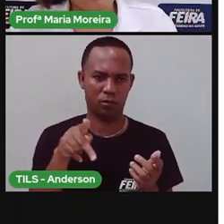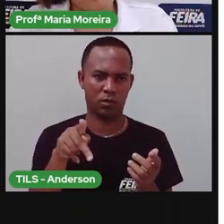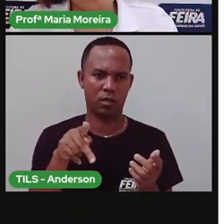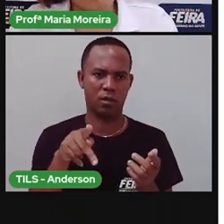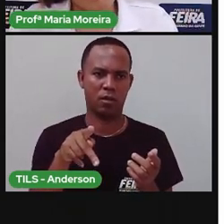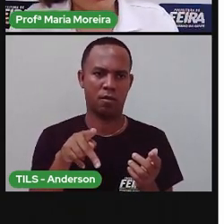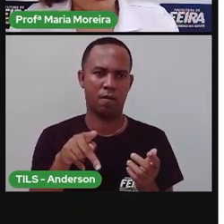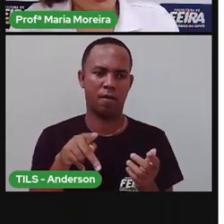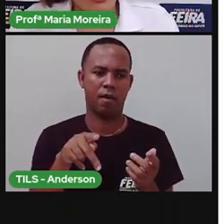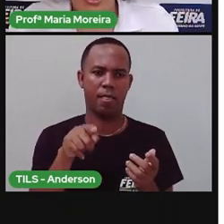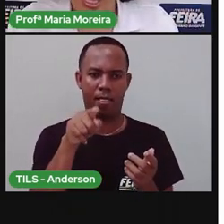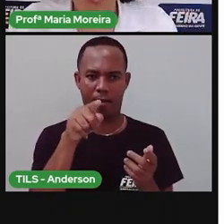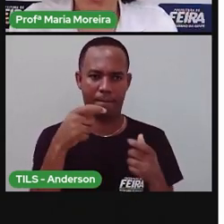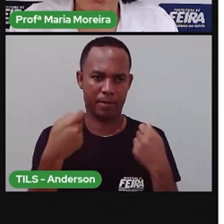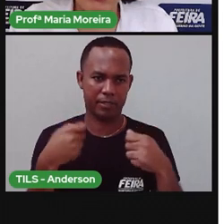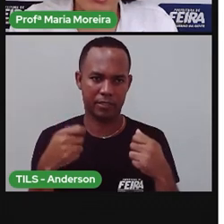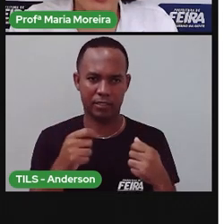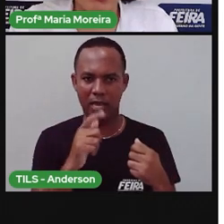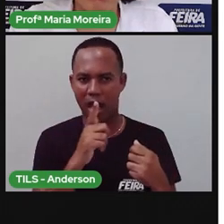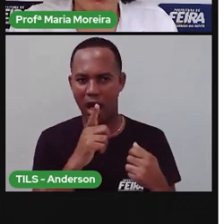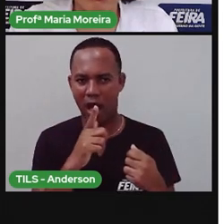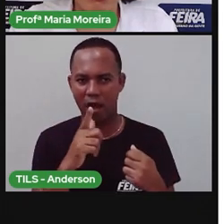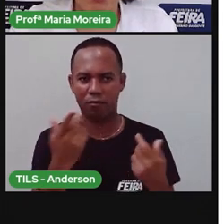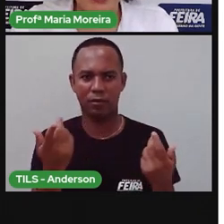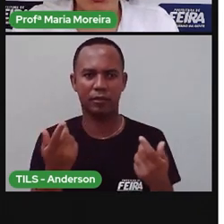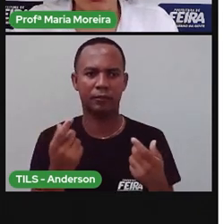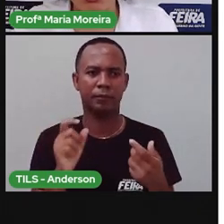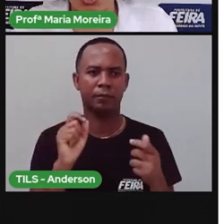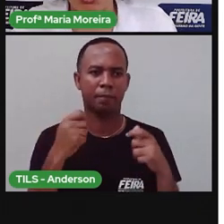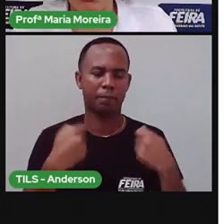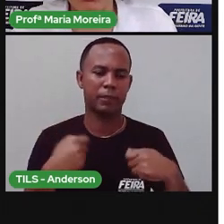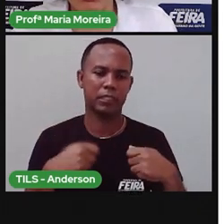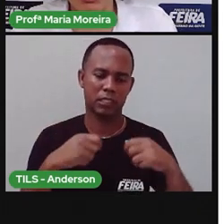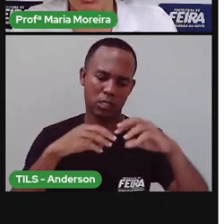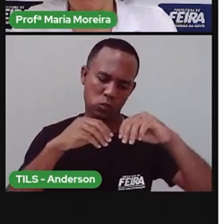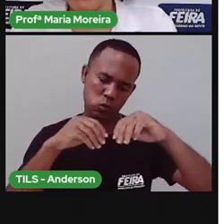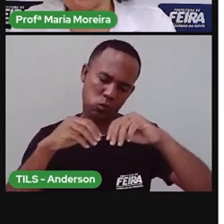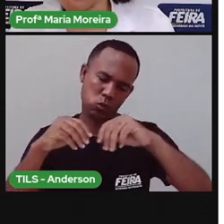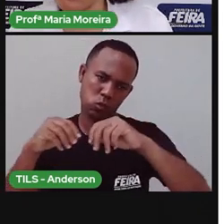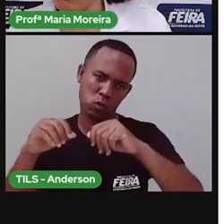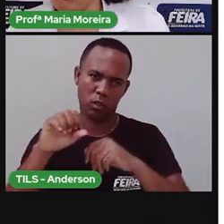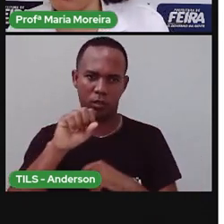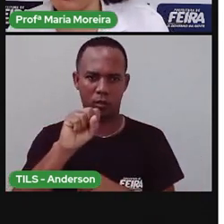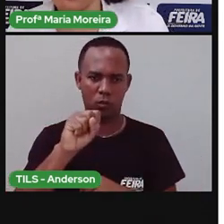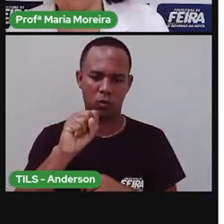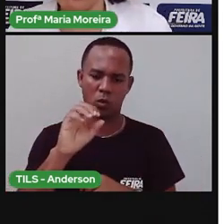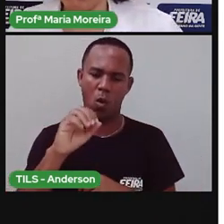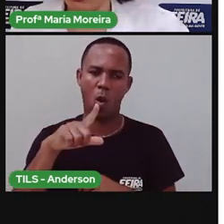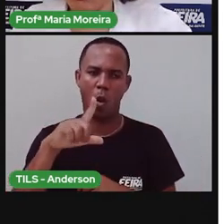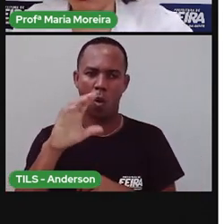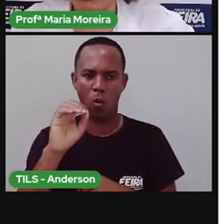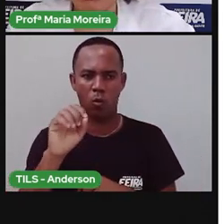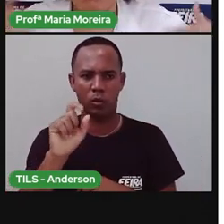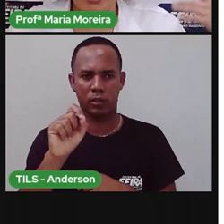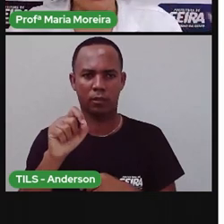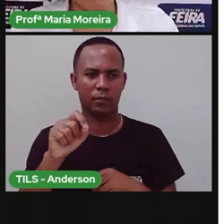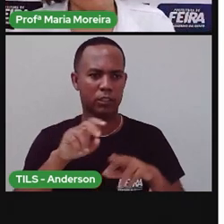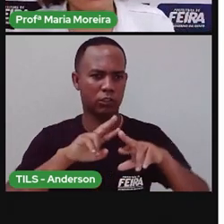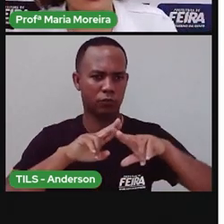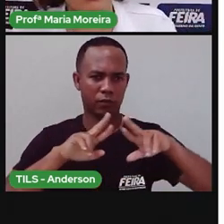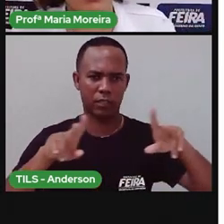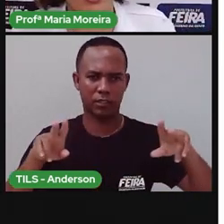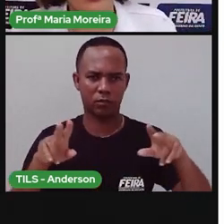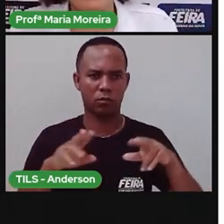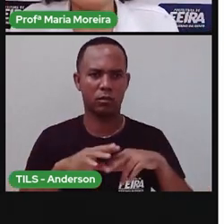água. E a água é um ser não vivo. Eu preciso do solo. Eu preciso das rochas, né? Eu preciso do açoto. preciso de várias